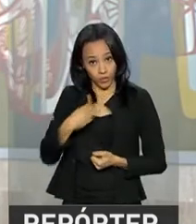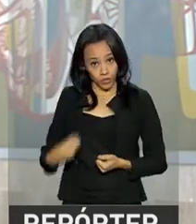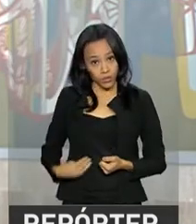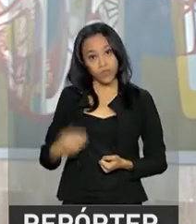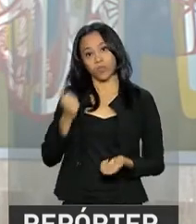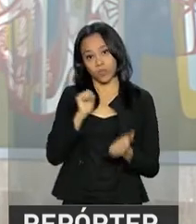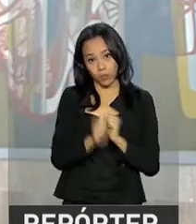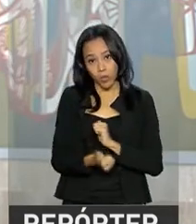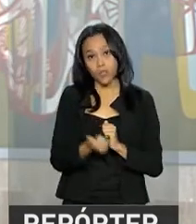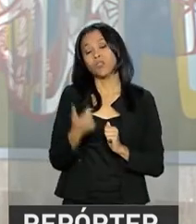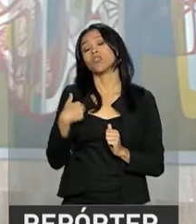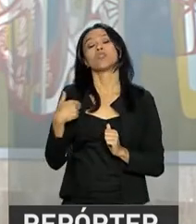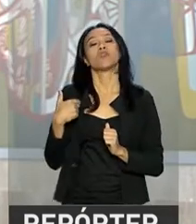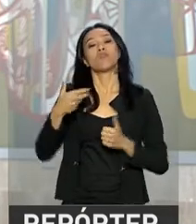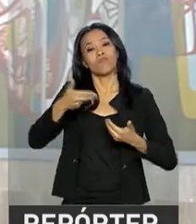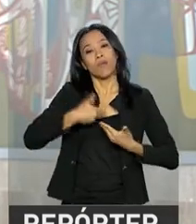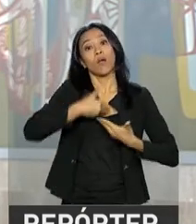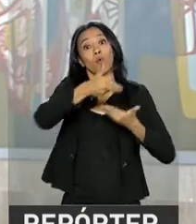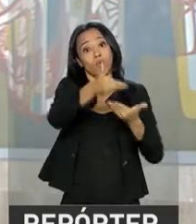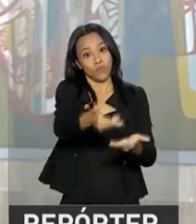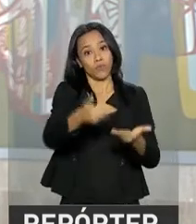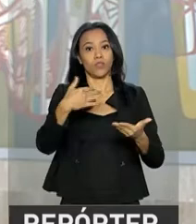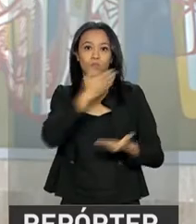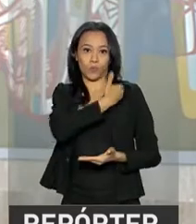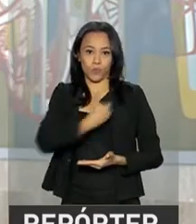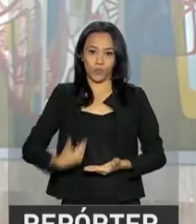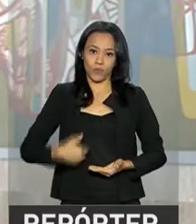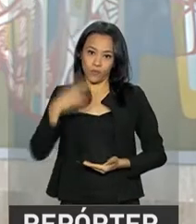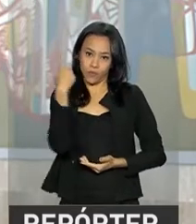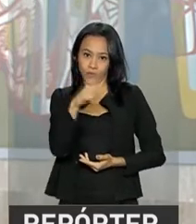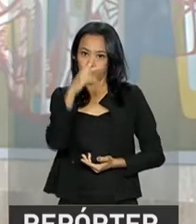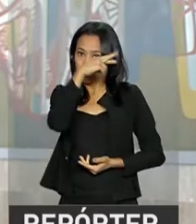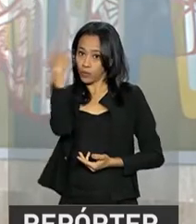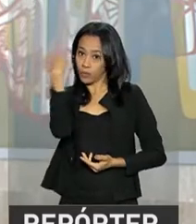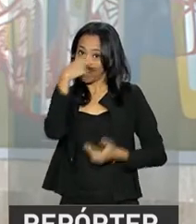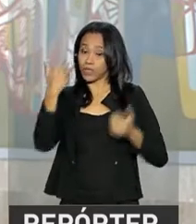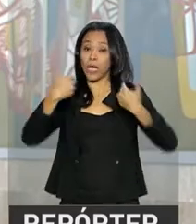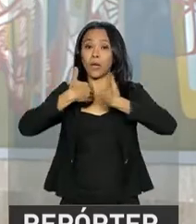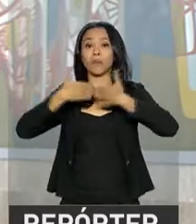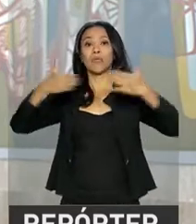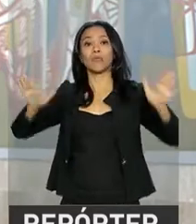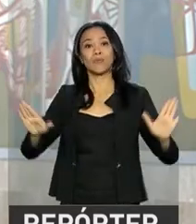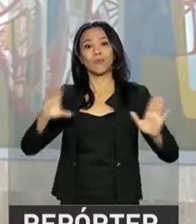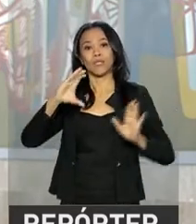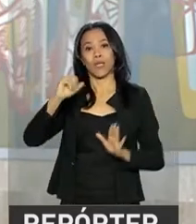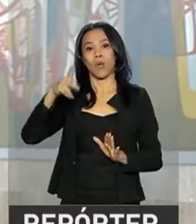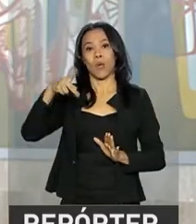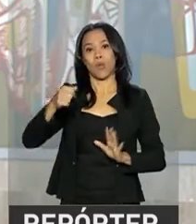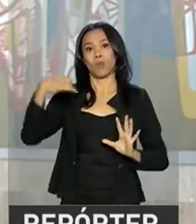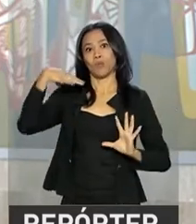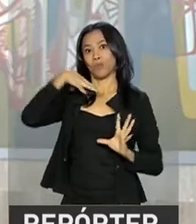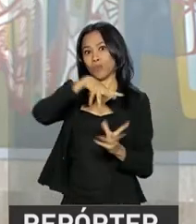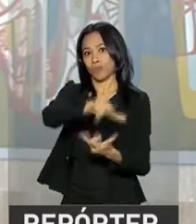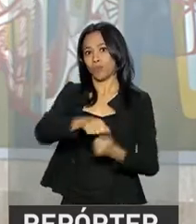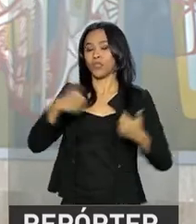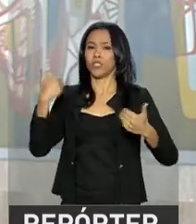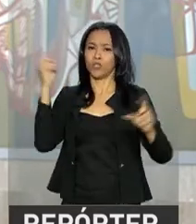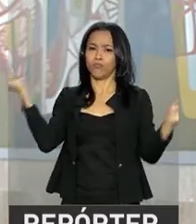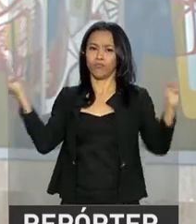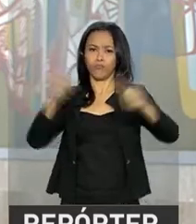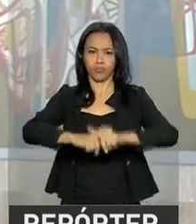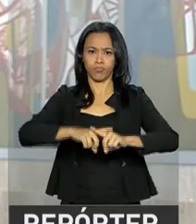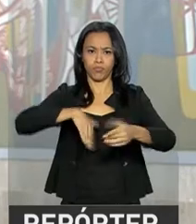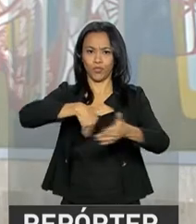acompanhou a convite do governo russo à abertura da Copa do Mundo e o jogo inaugural entre